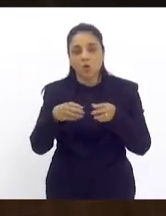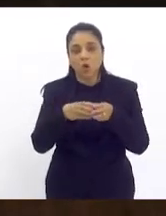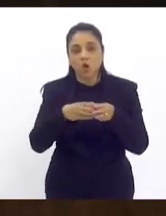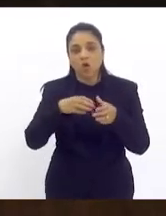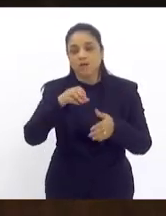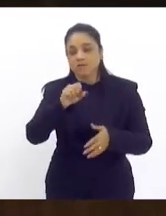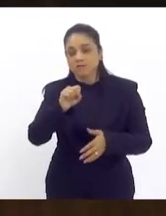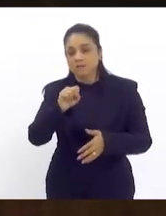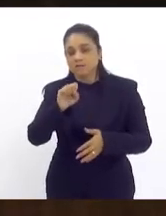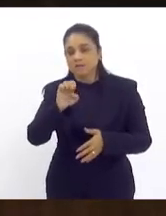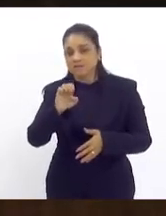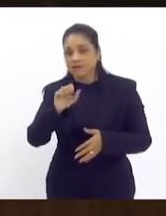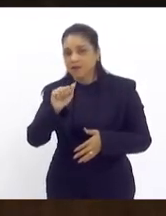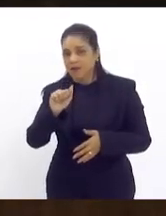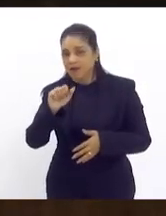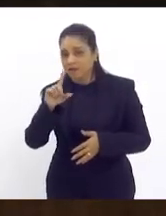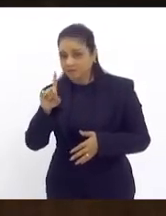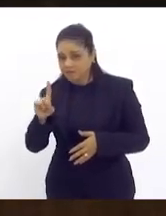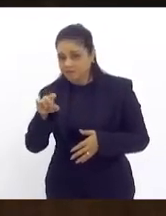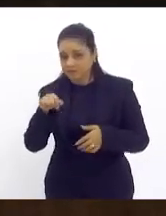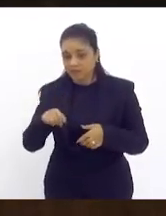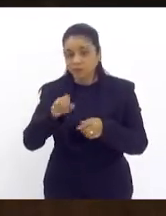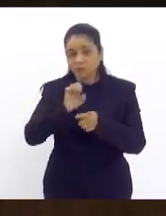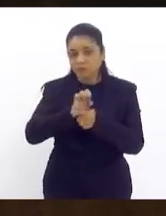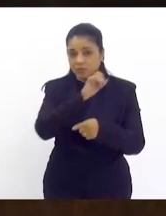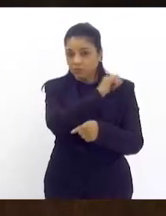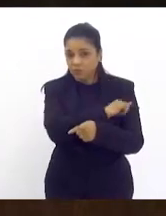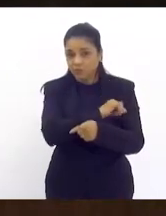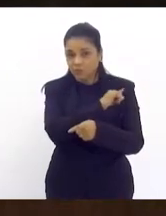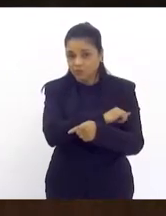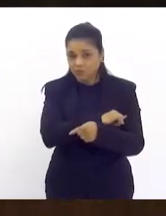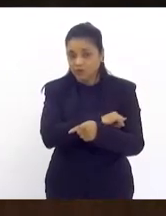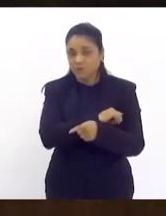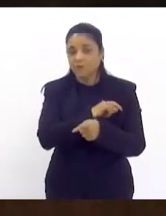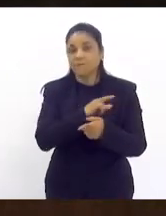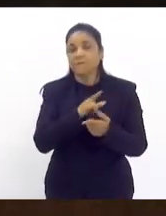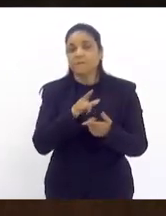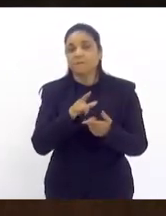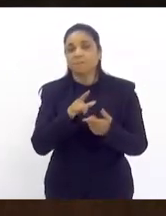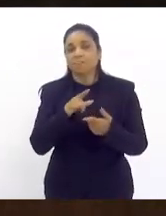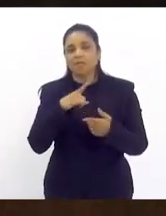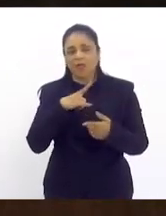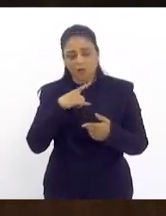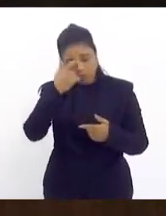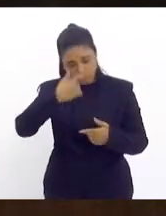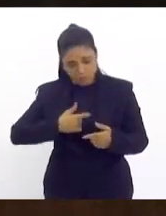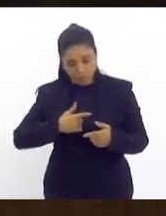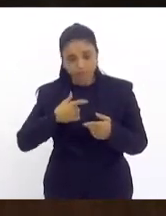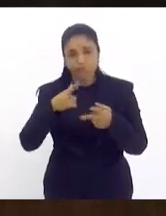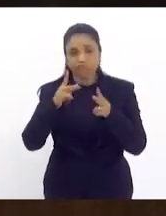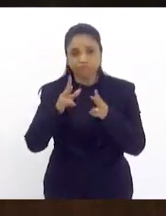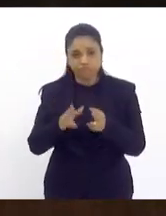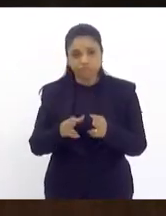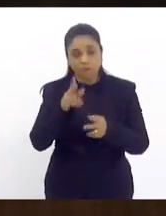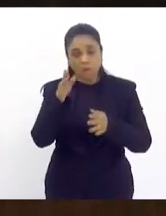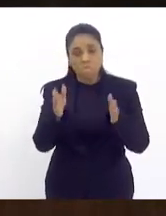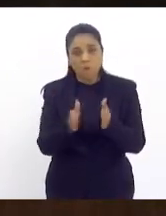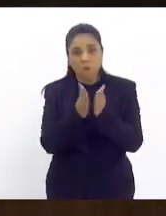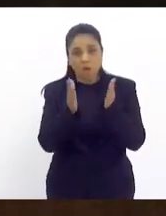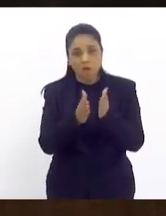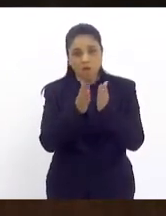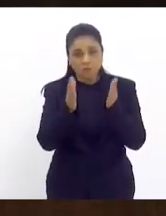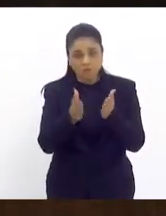aqui do estado do Rio eu como muitas pessoas de origem favelada popular periférica